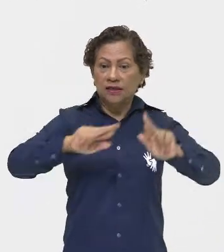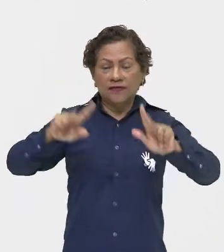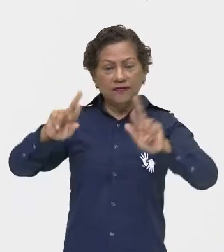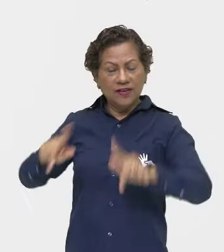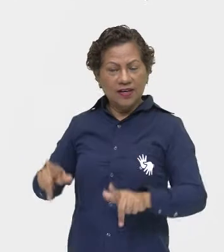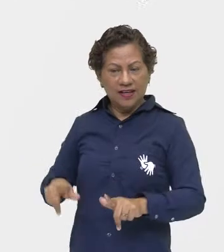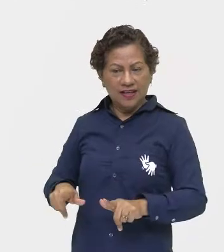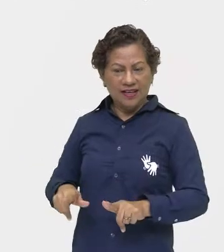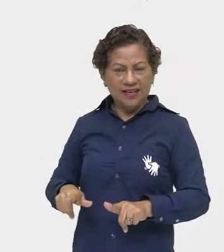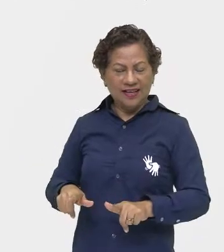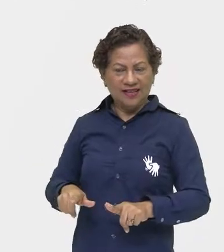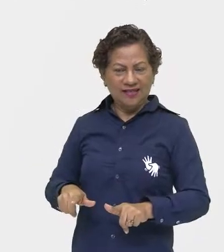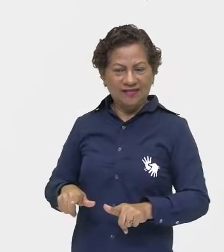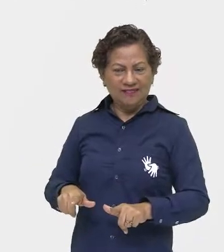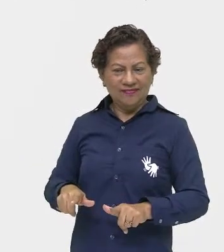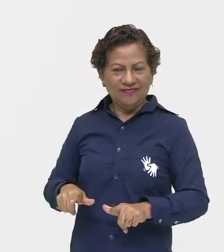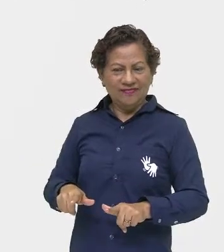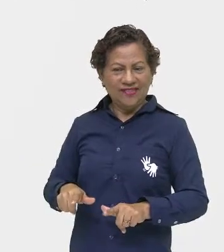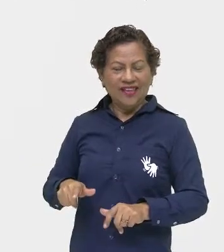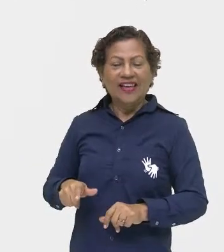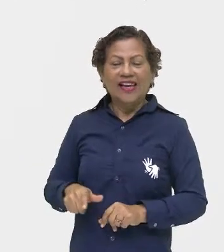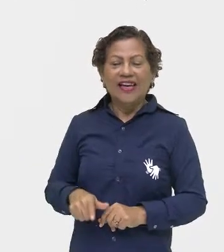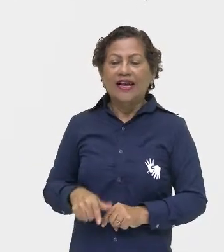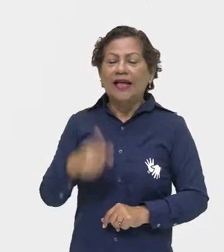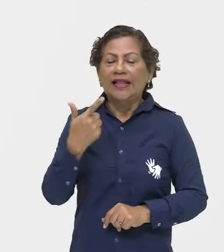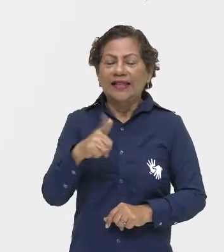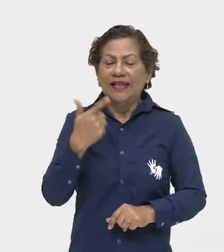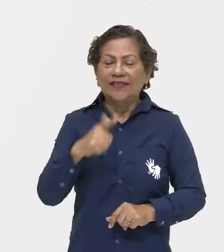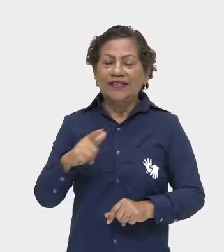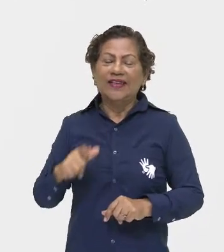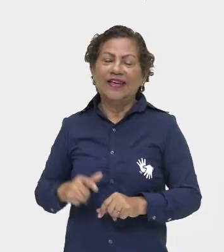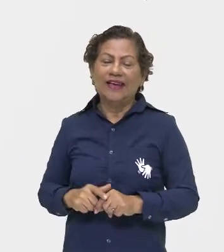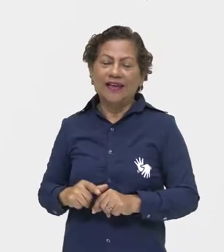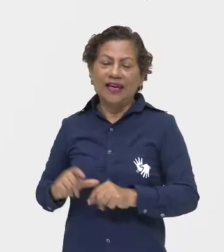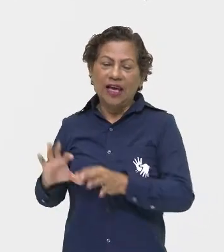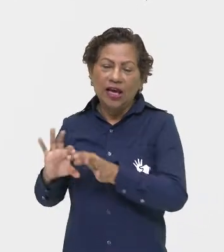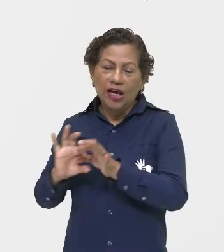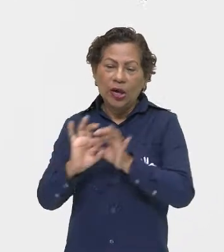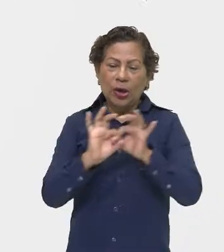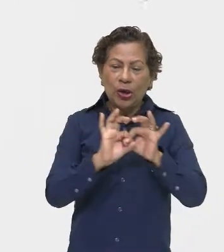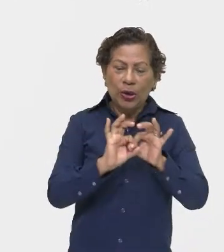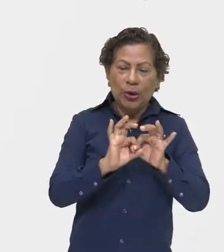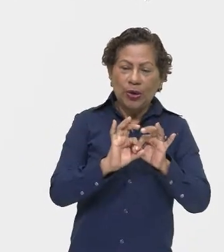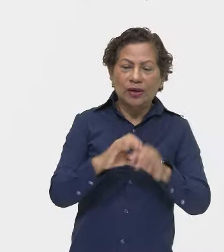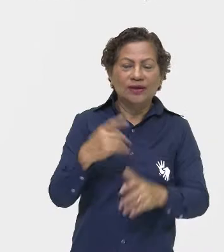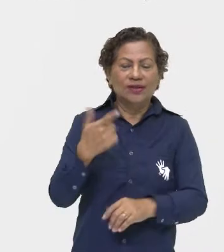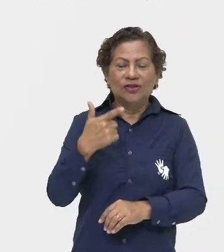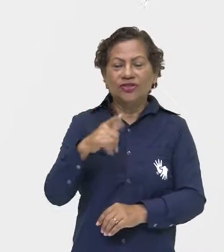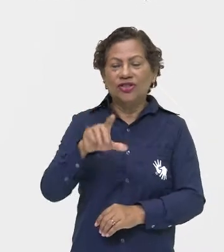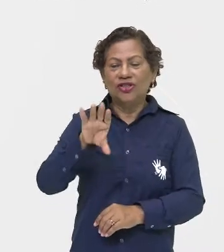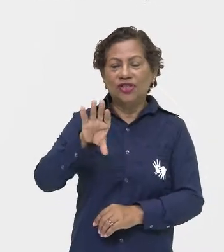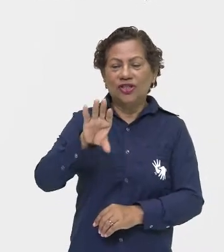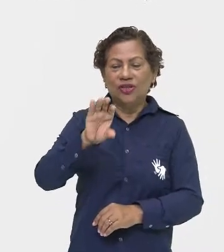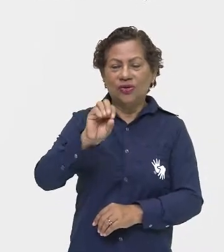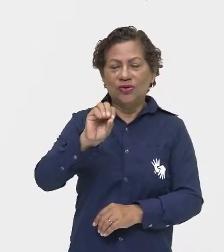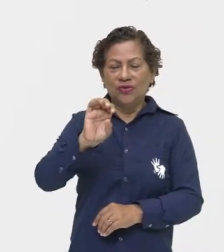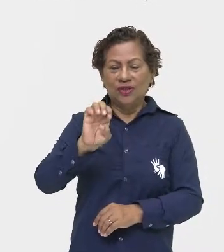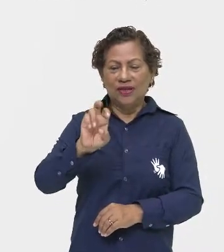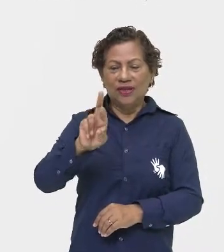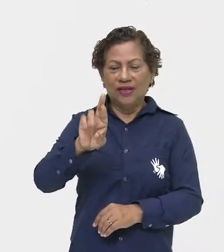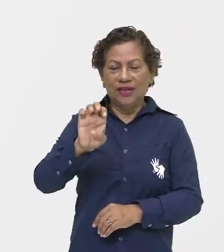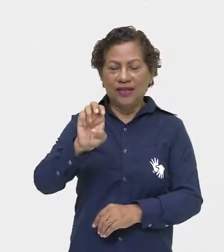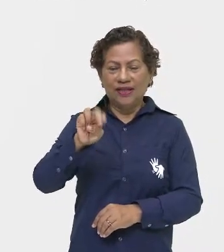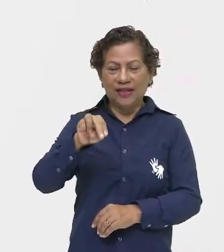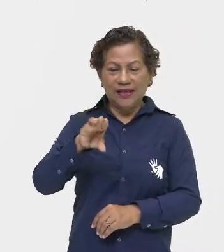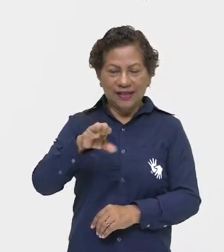coerente. A professora Lúcia sair do estúdio, sair do ângulo que é determinado para ela, para ela repassar o conteúdo.